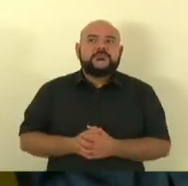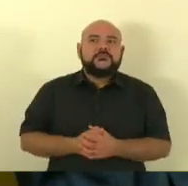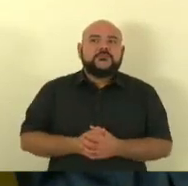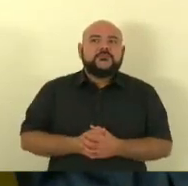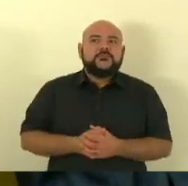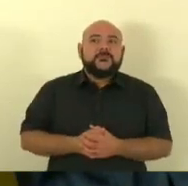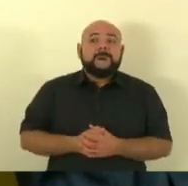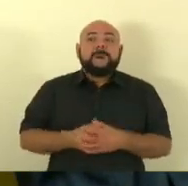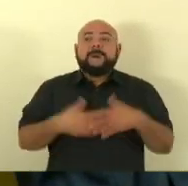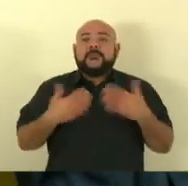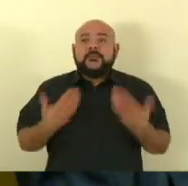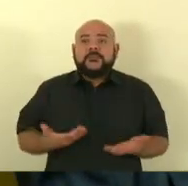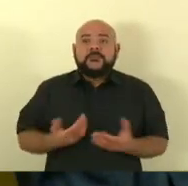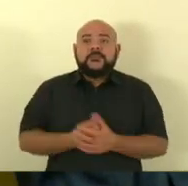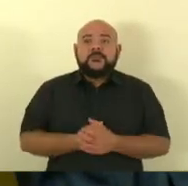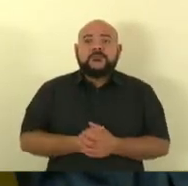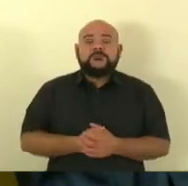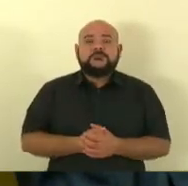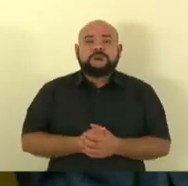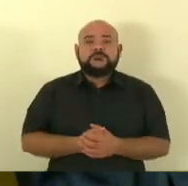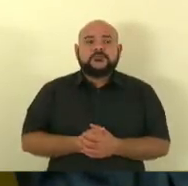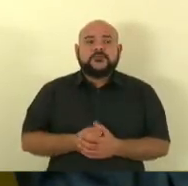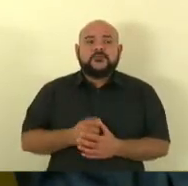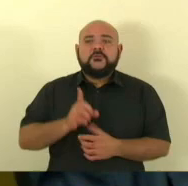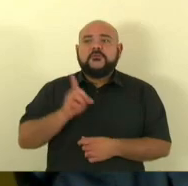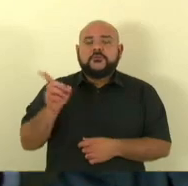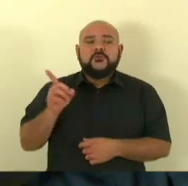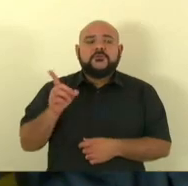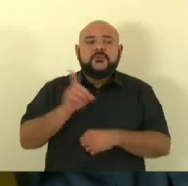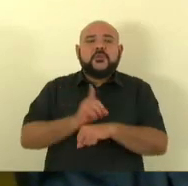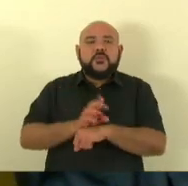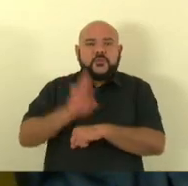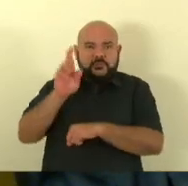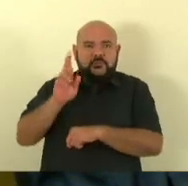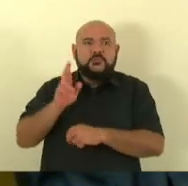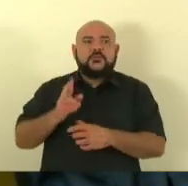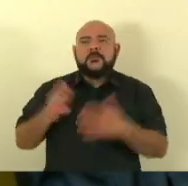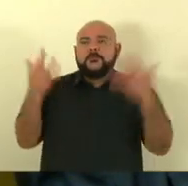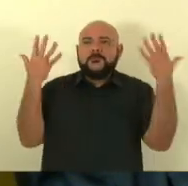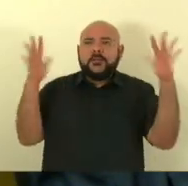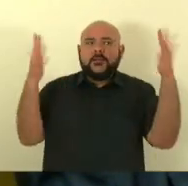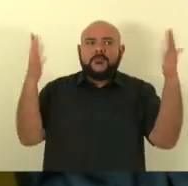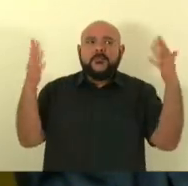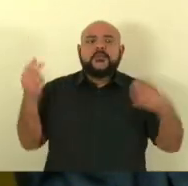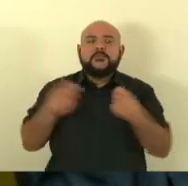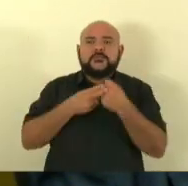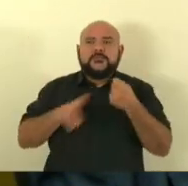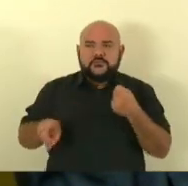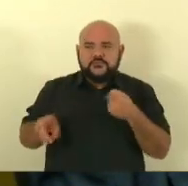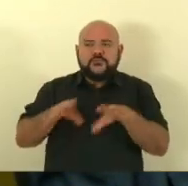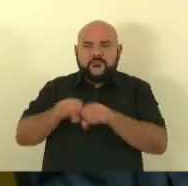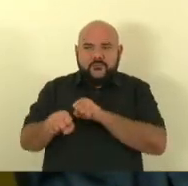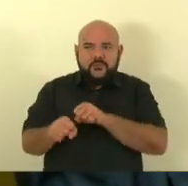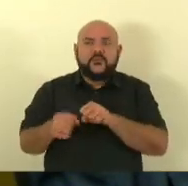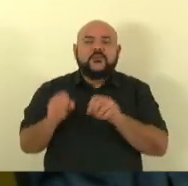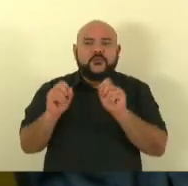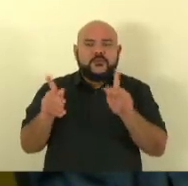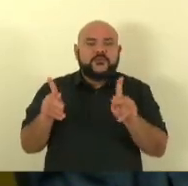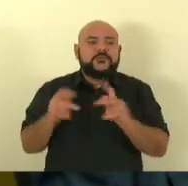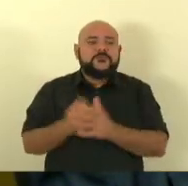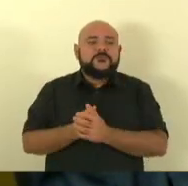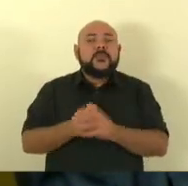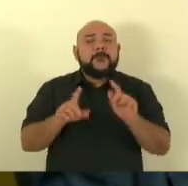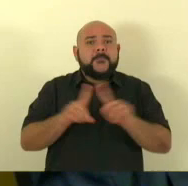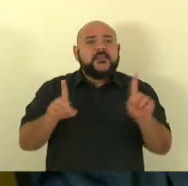época que estudou e foi doutora e é doutora e parabéns por ser doutora pela UFSS o que eu falei aqui